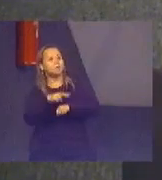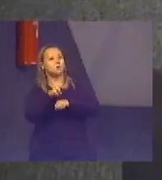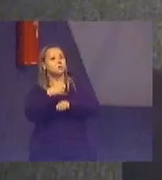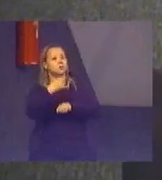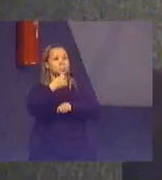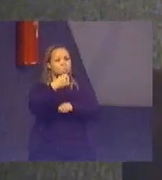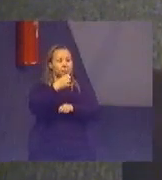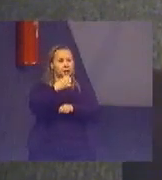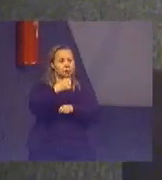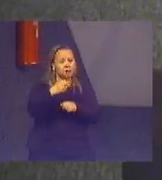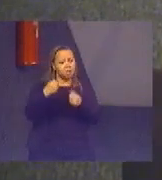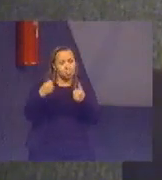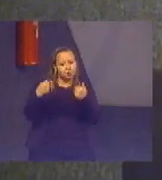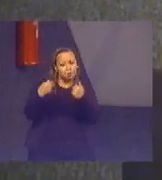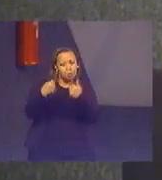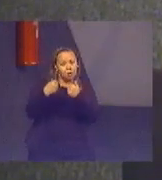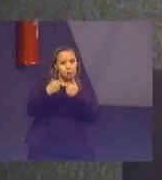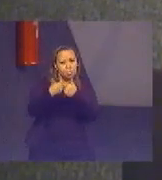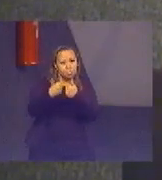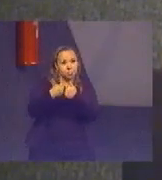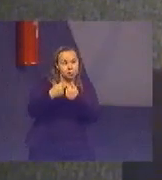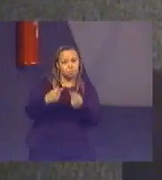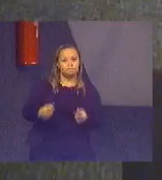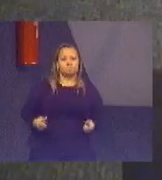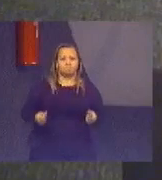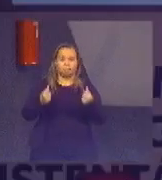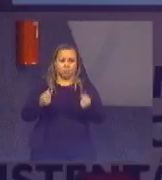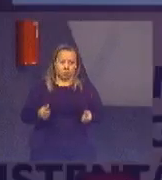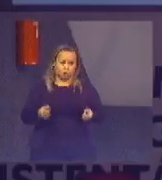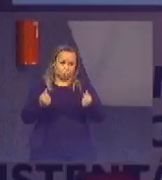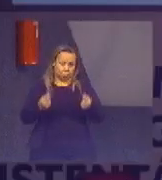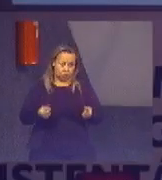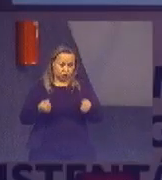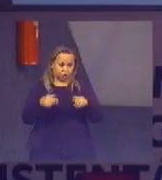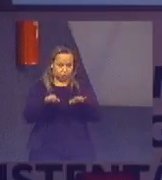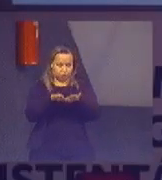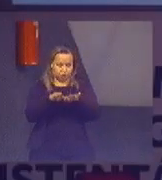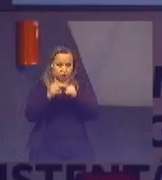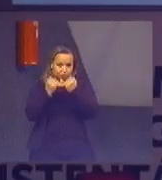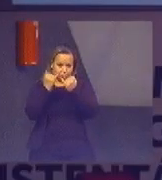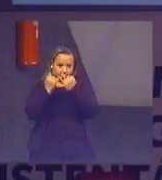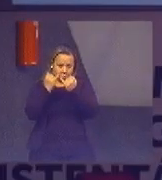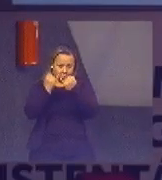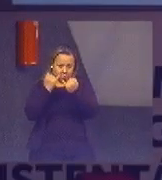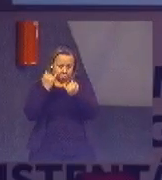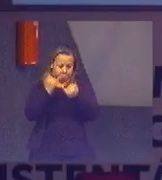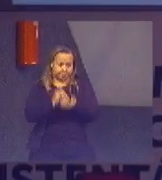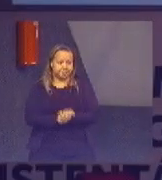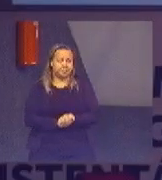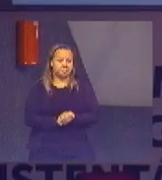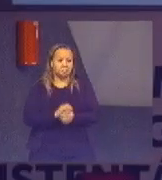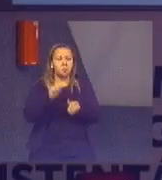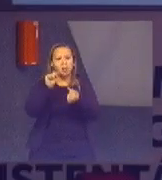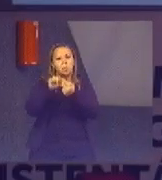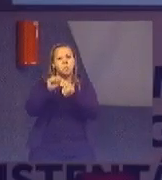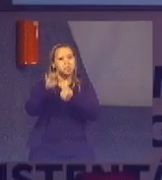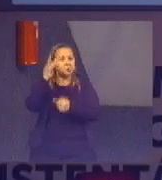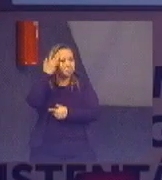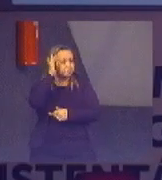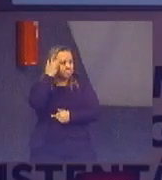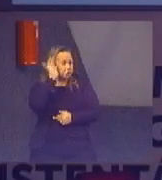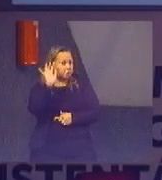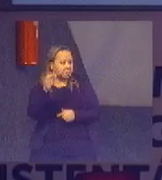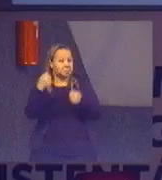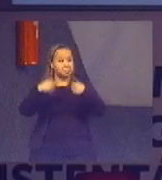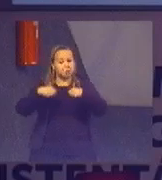houve uma aproximação dos custos. É motivo, aí a gente teria que entrar em contato com os